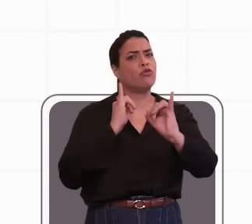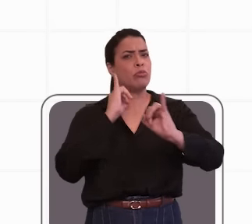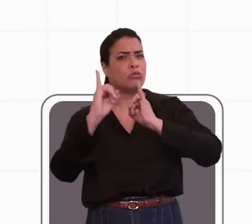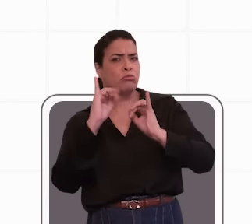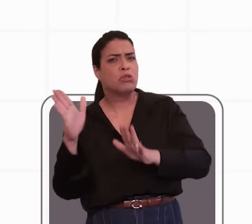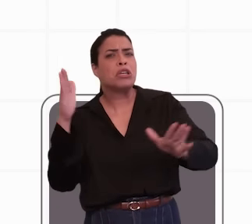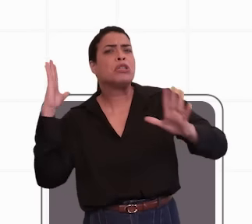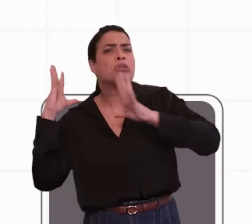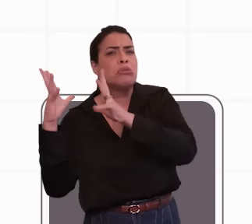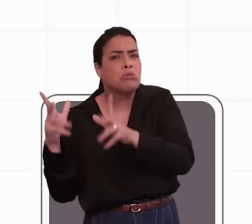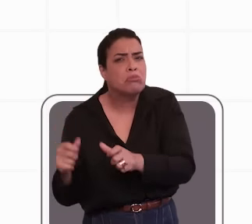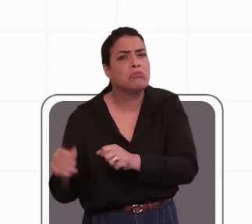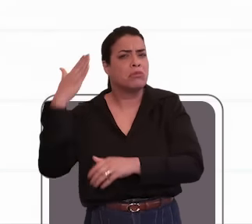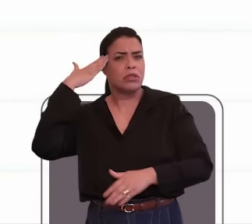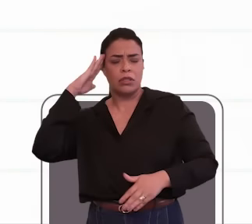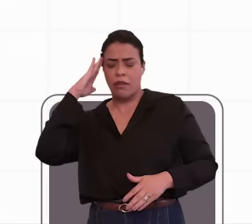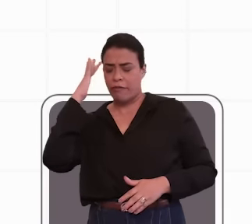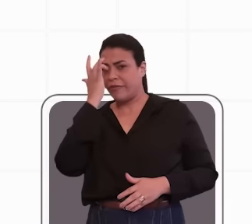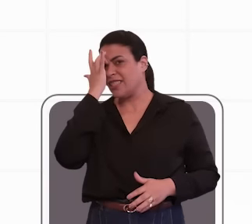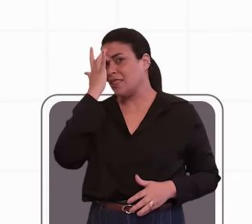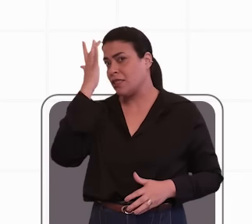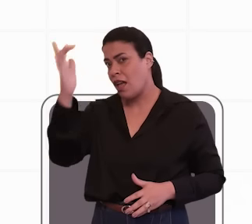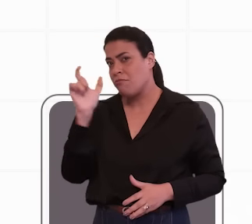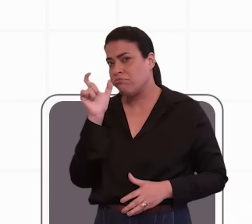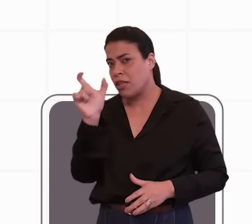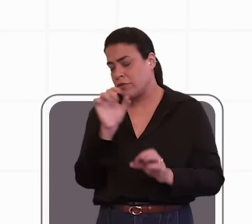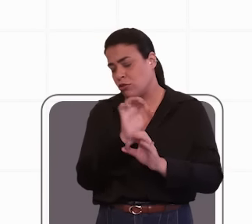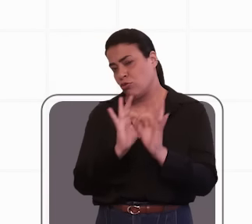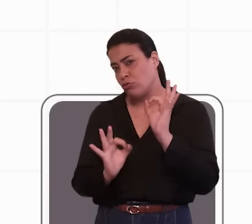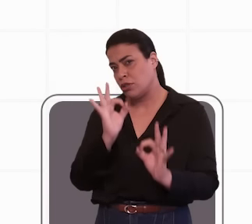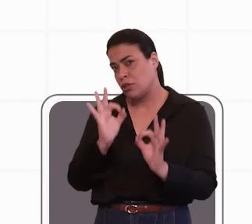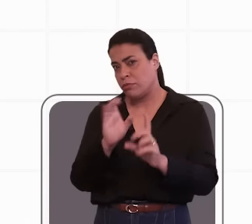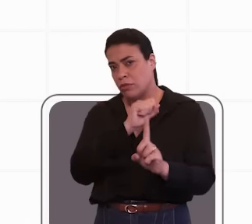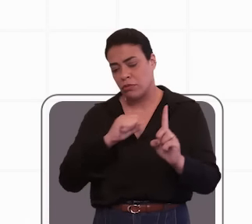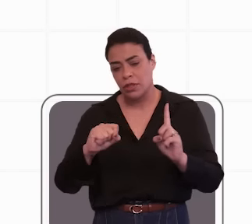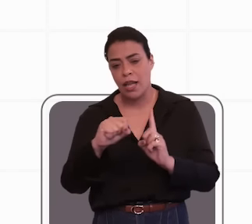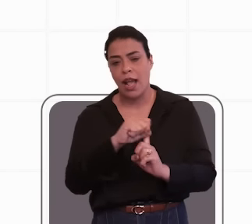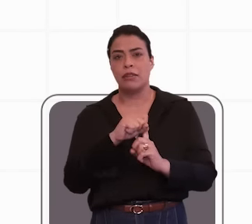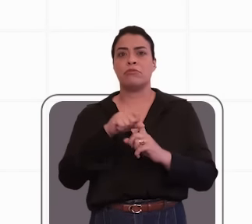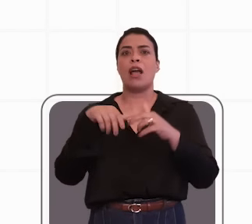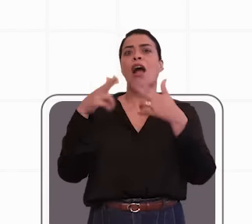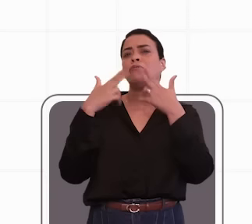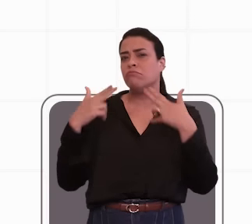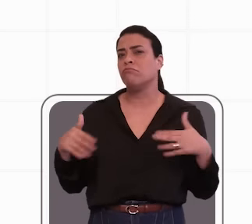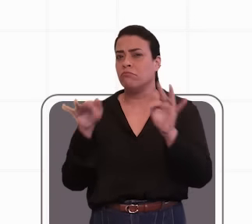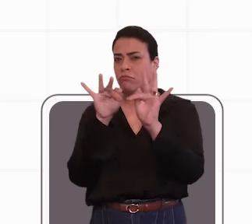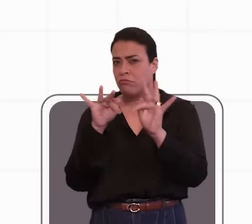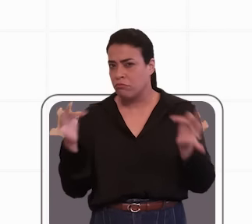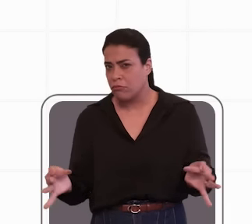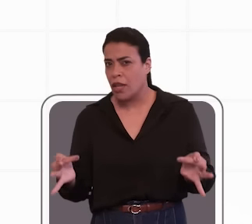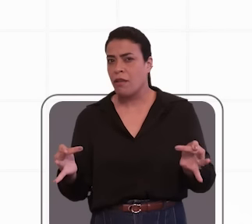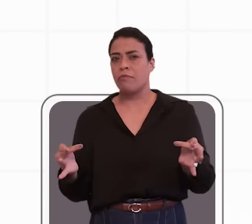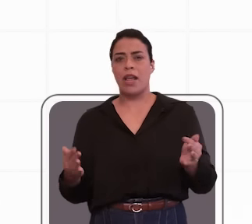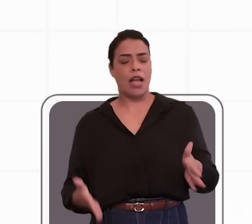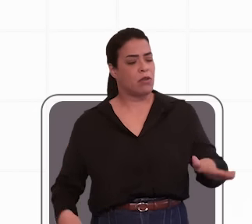todos possam compreender. Ao facilitar o entendimento dos termos jurídicos pelos cidadãos, a linguagem simples contribui para a inclusão